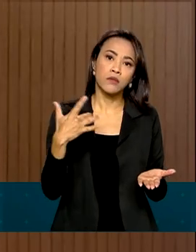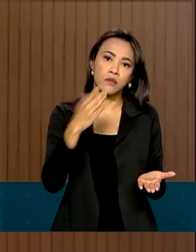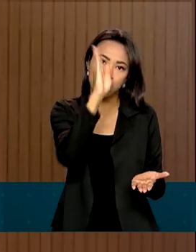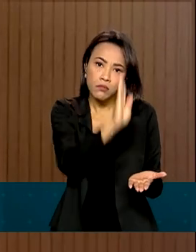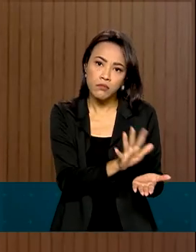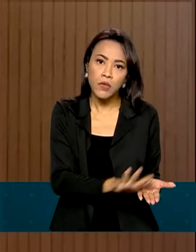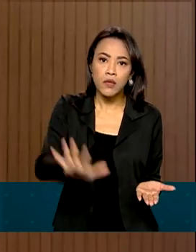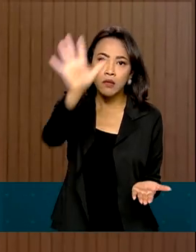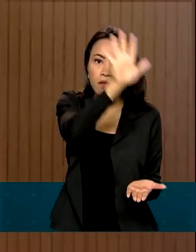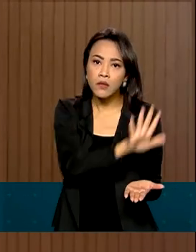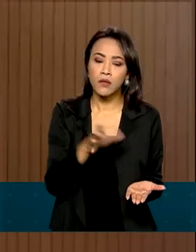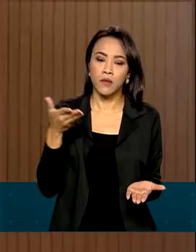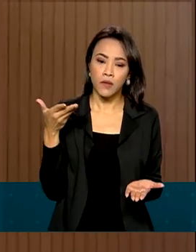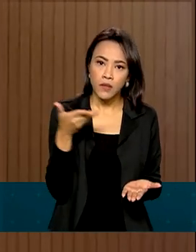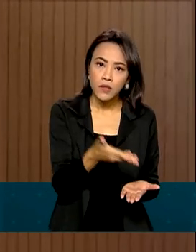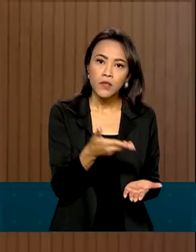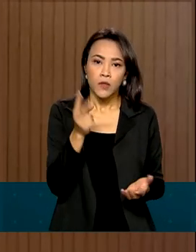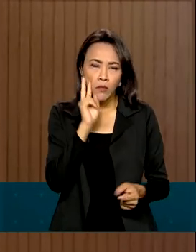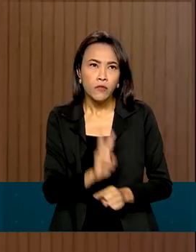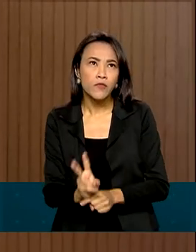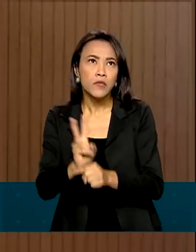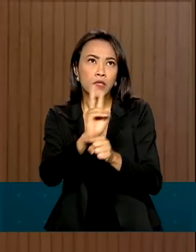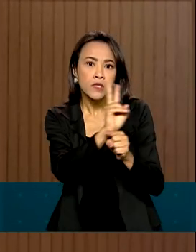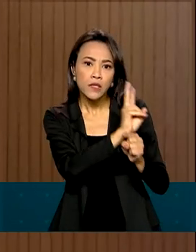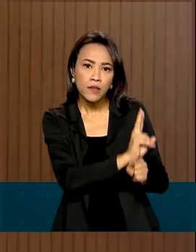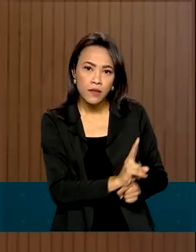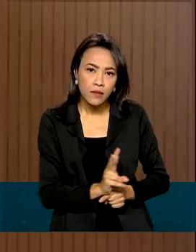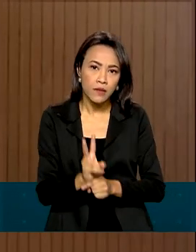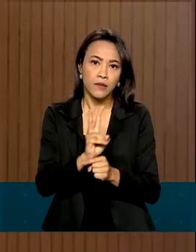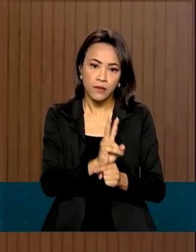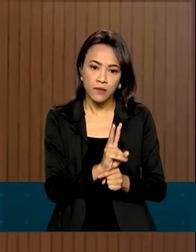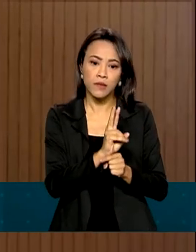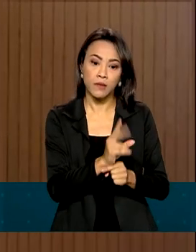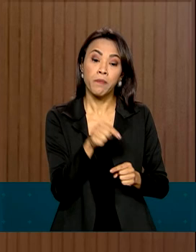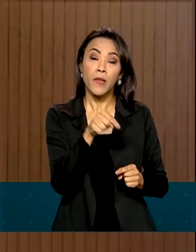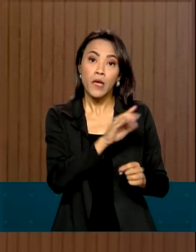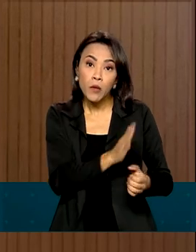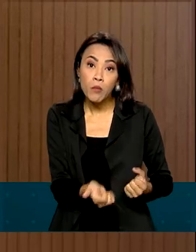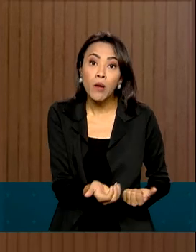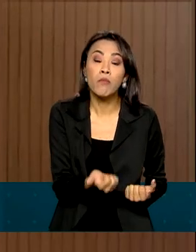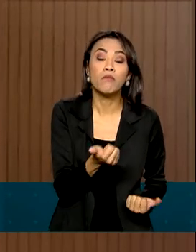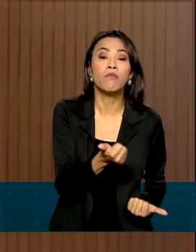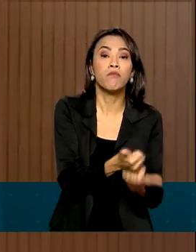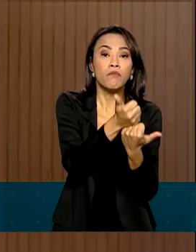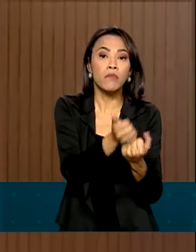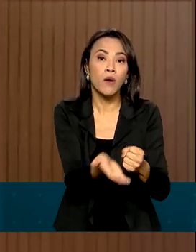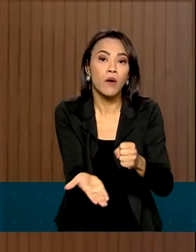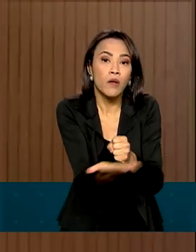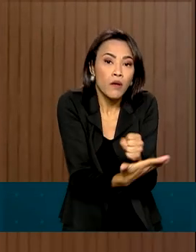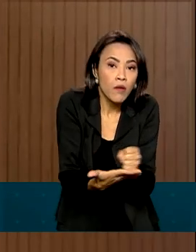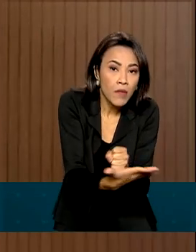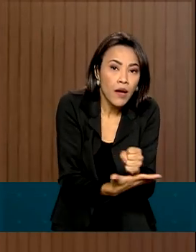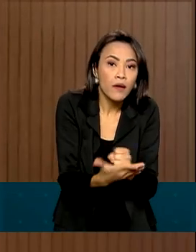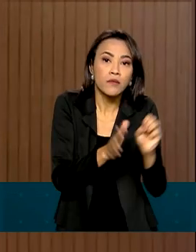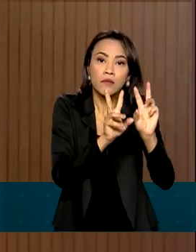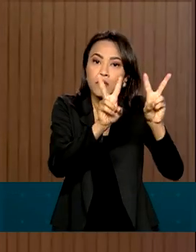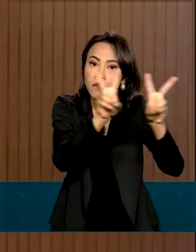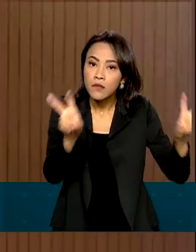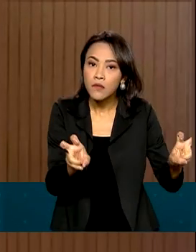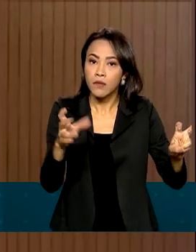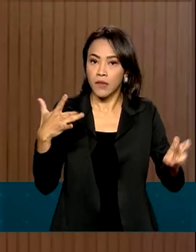a capacidade de vigilância e ampliar a atenção primária e especializada na saúde.